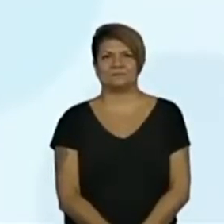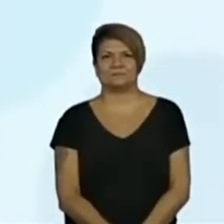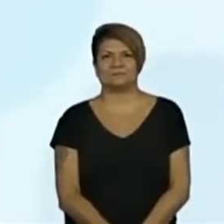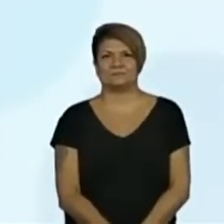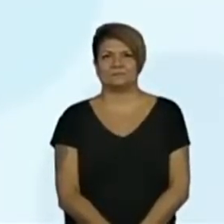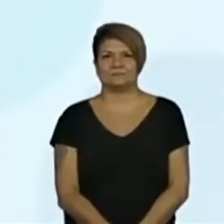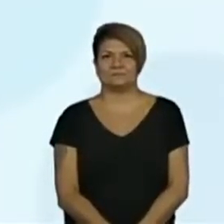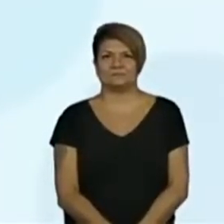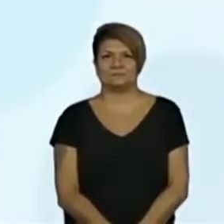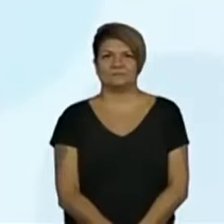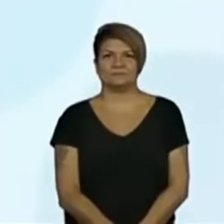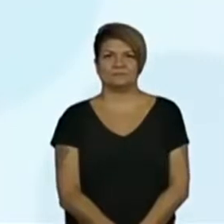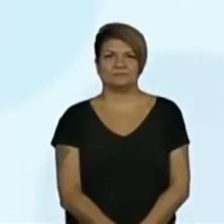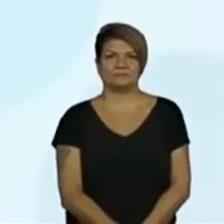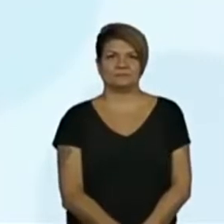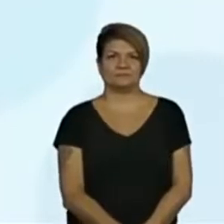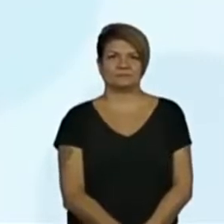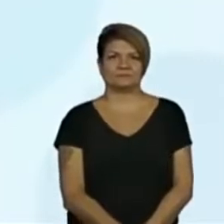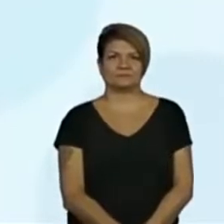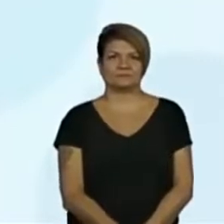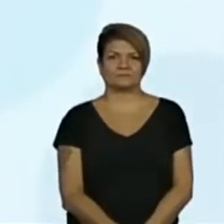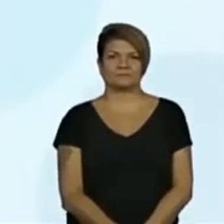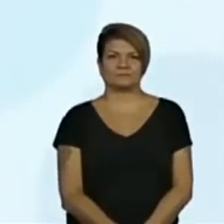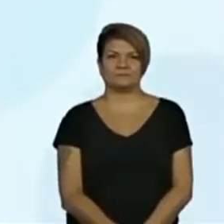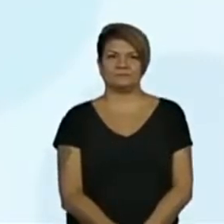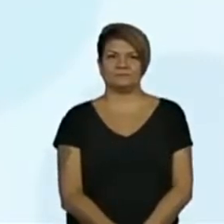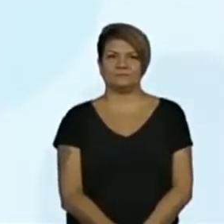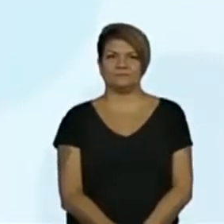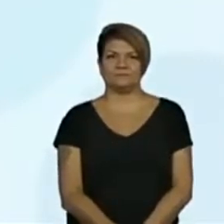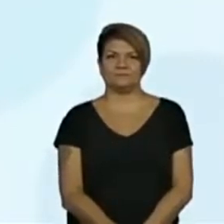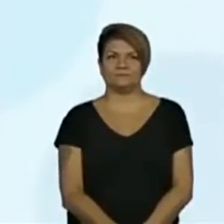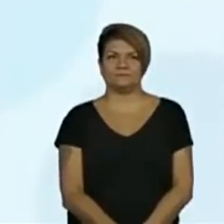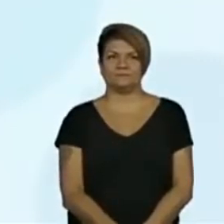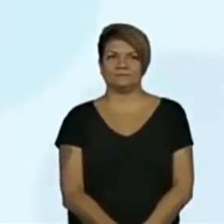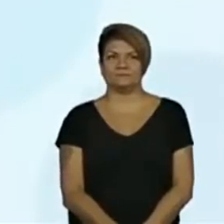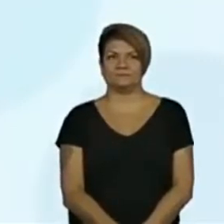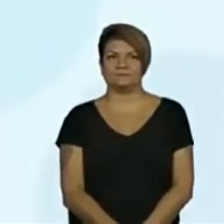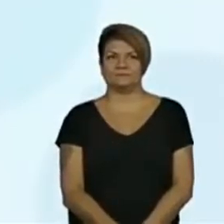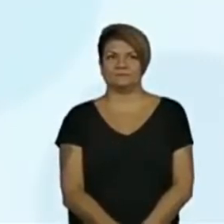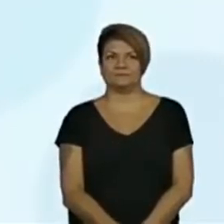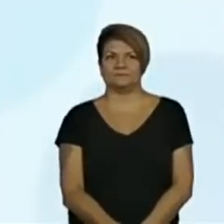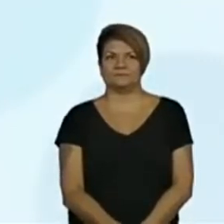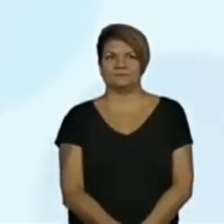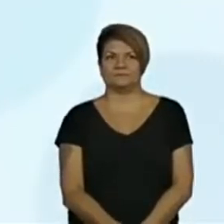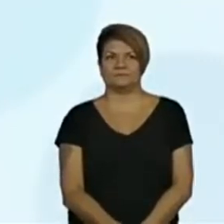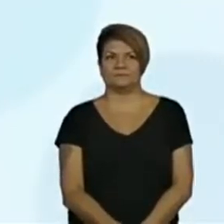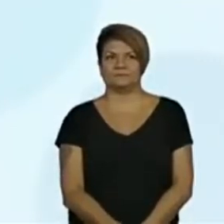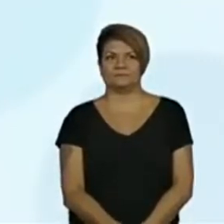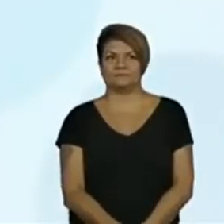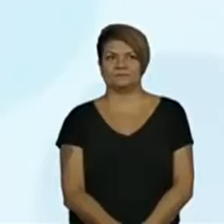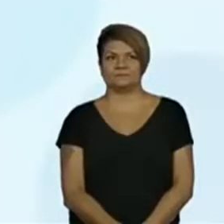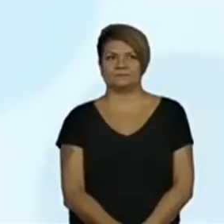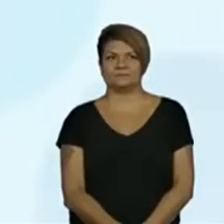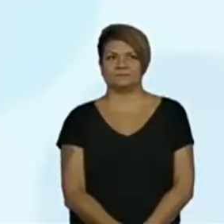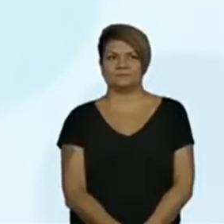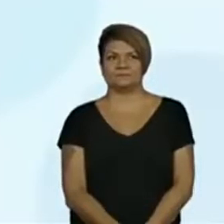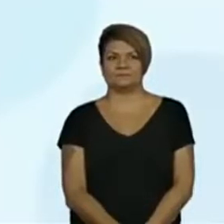Pontas dos dedos. Dedos. Ótimo, pronto.